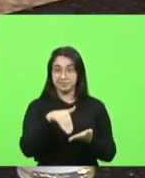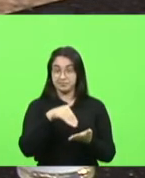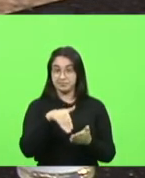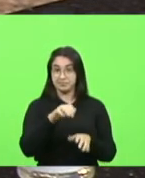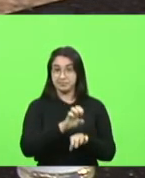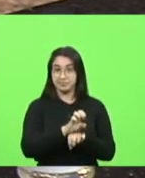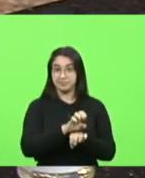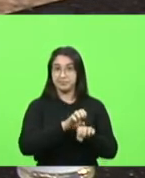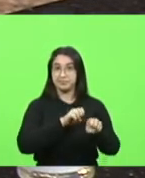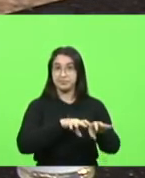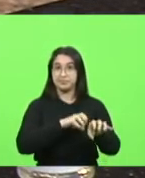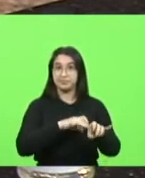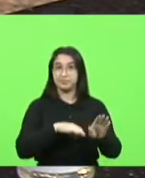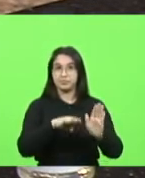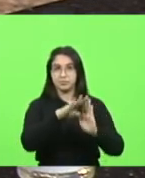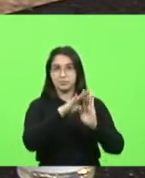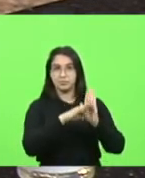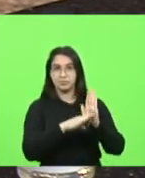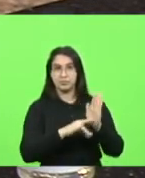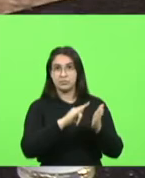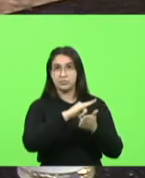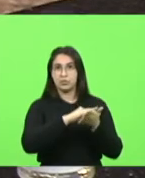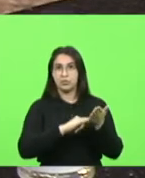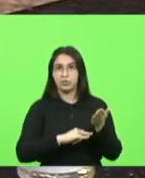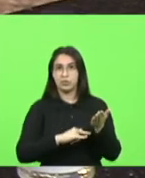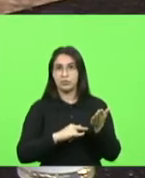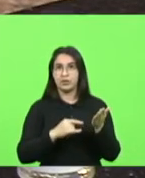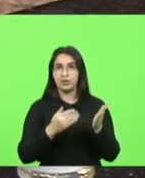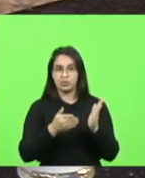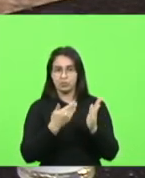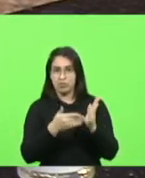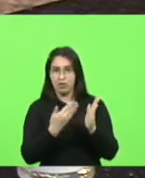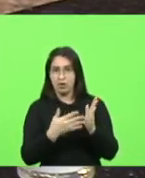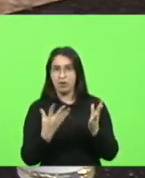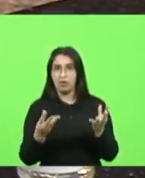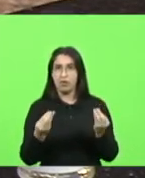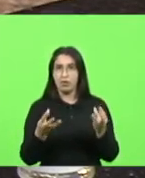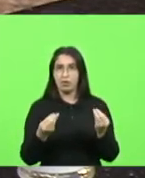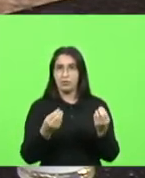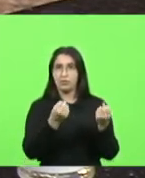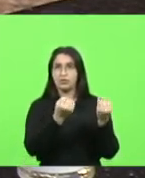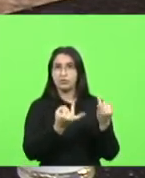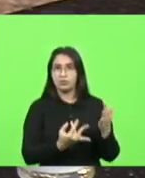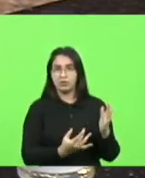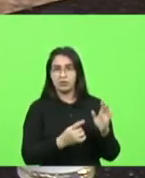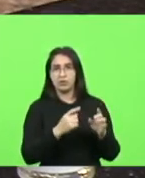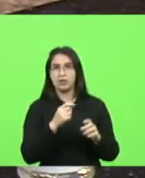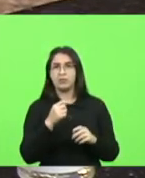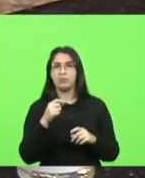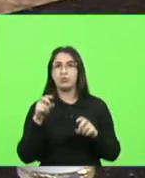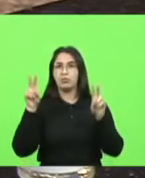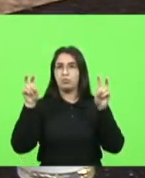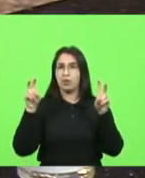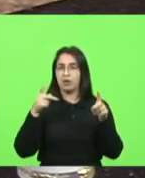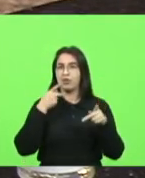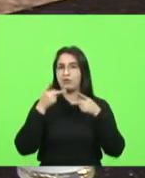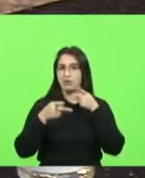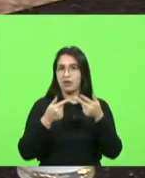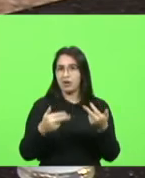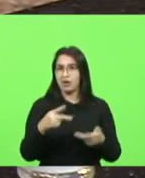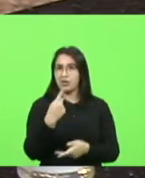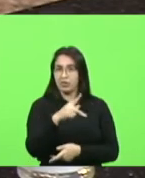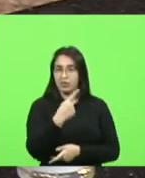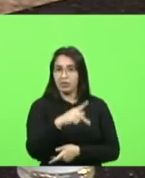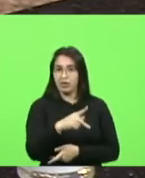estamos aqui num documento bem extenso nós transcrevemos a fala abusiva desse professor e estamos questionando a secretaria se ela já